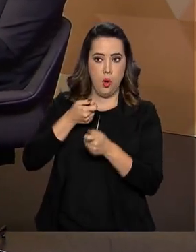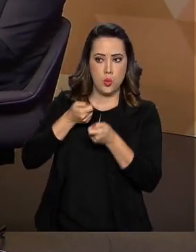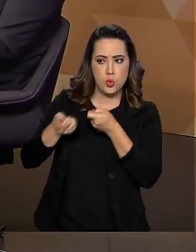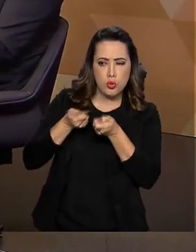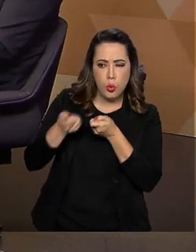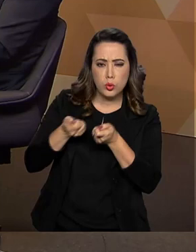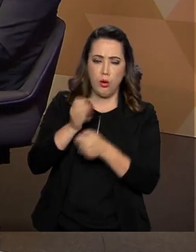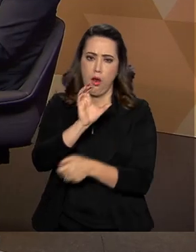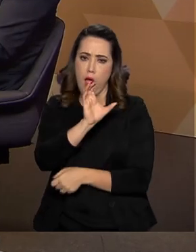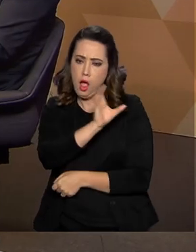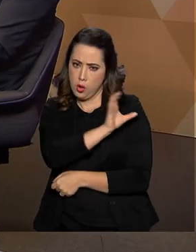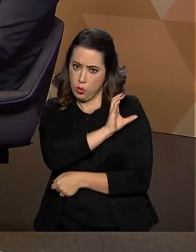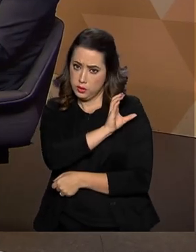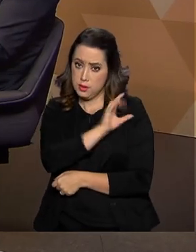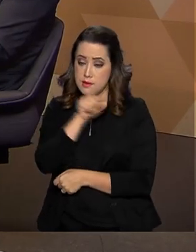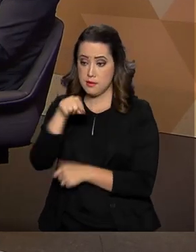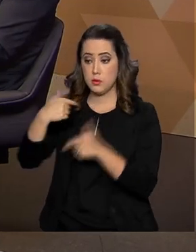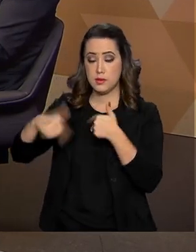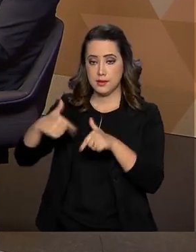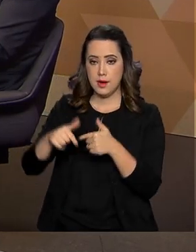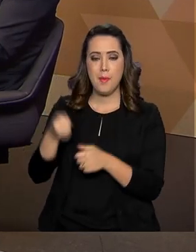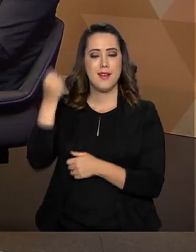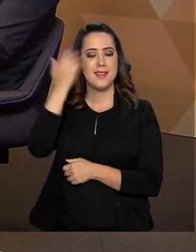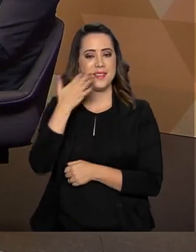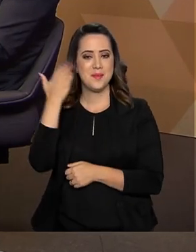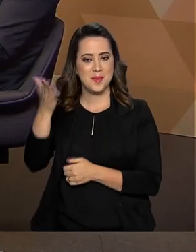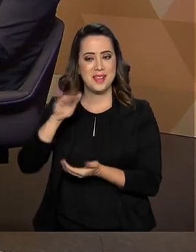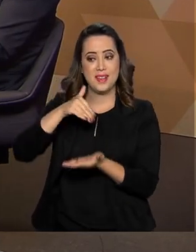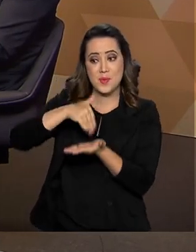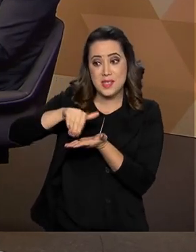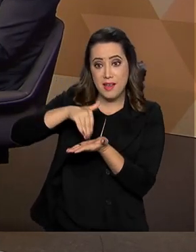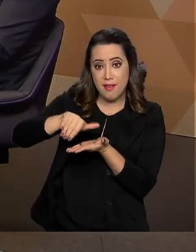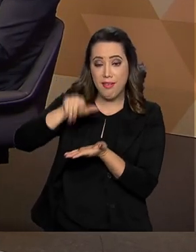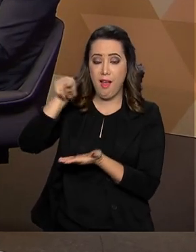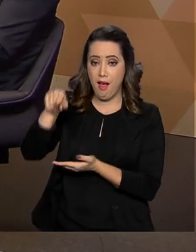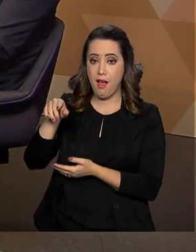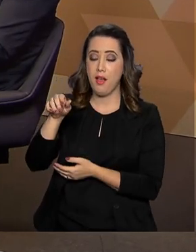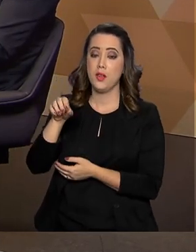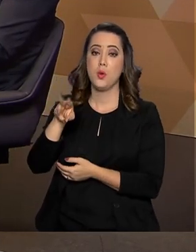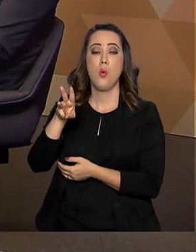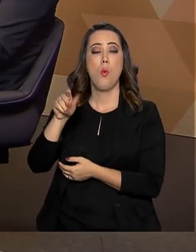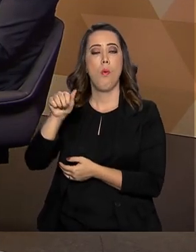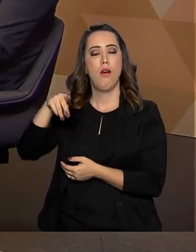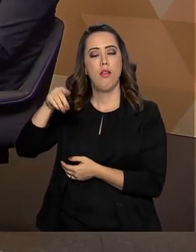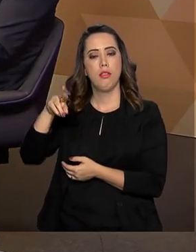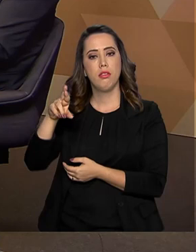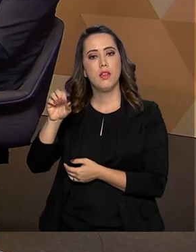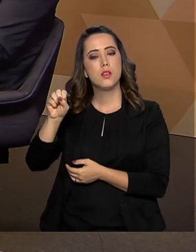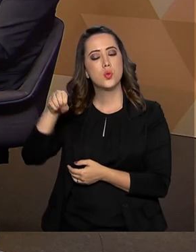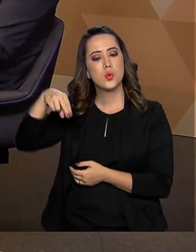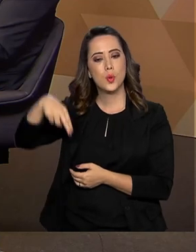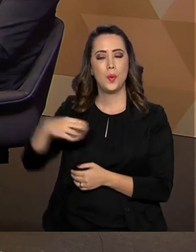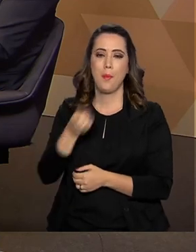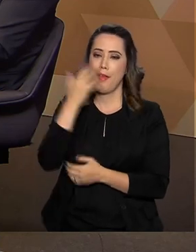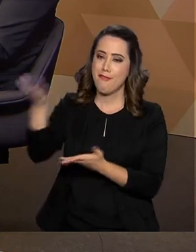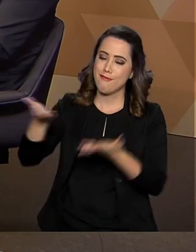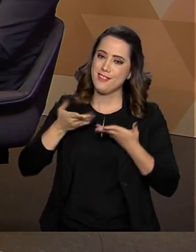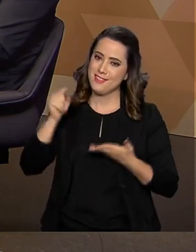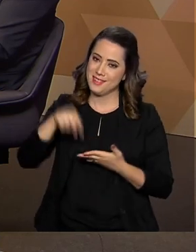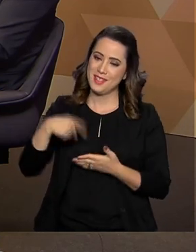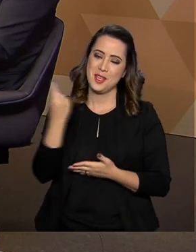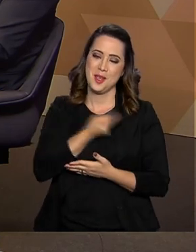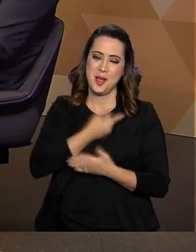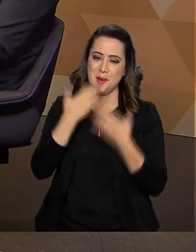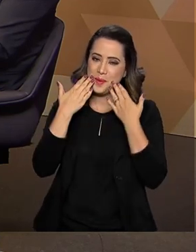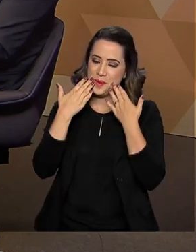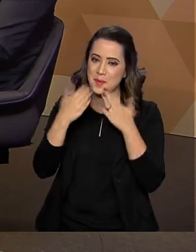quem explica isso para a gente é o secretário de Vigilância em Saúde, o Anderson Kleber. Seja bem-vindo aqui ao nosso Brasil